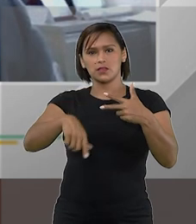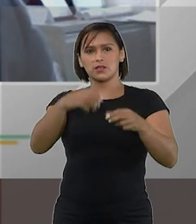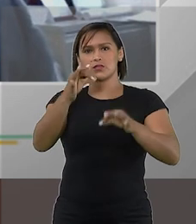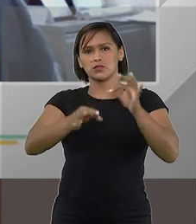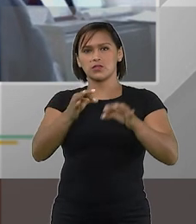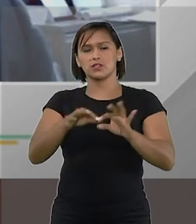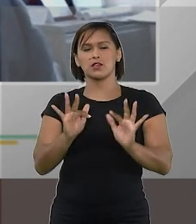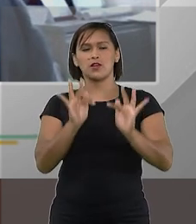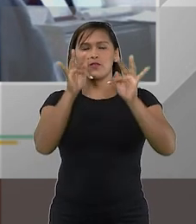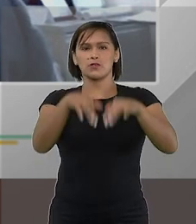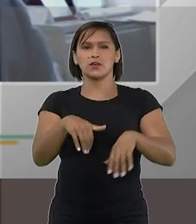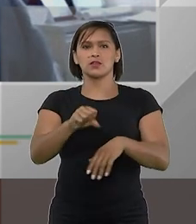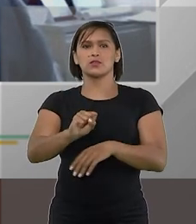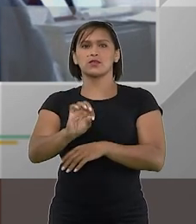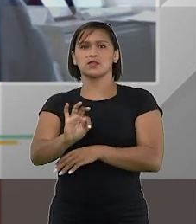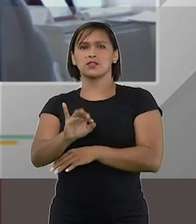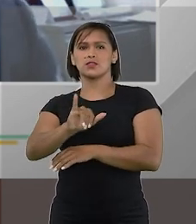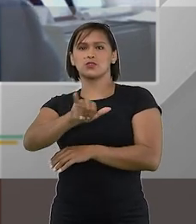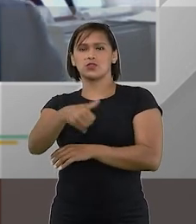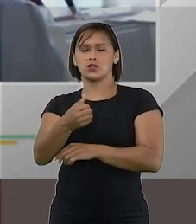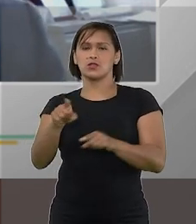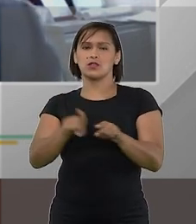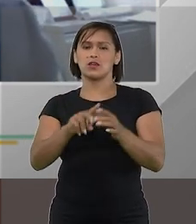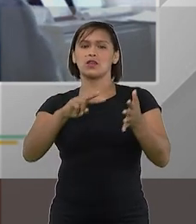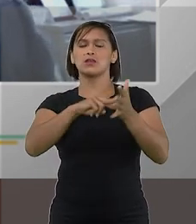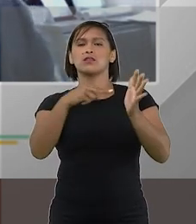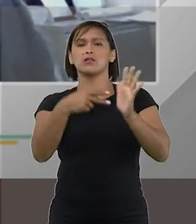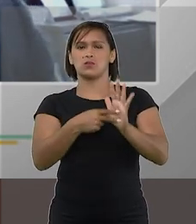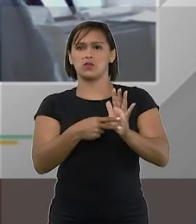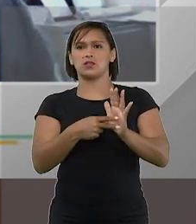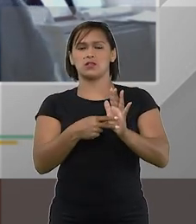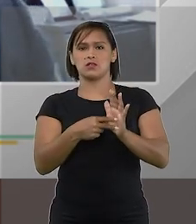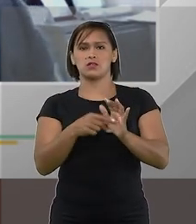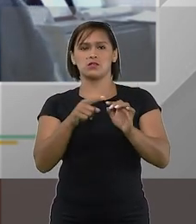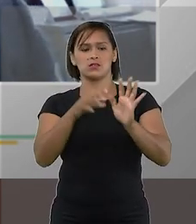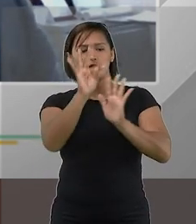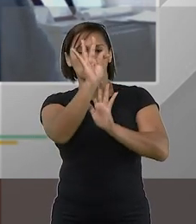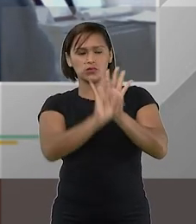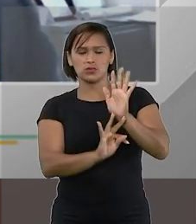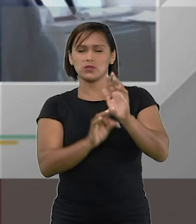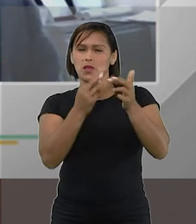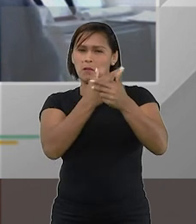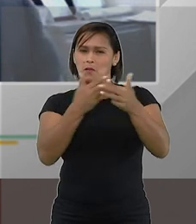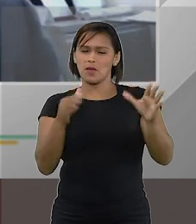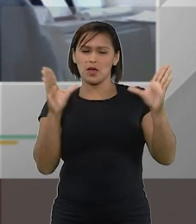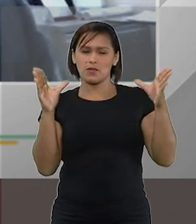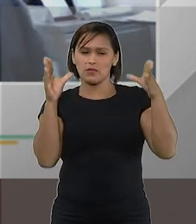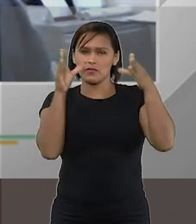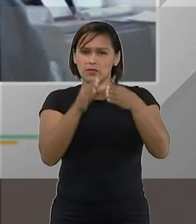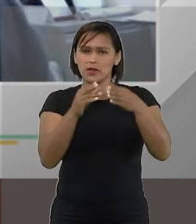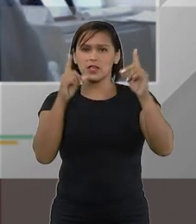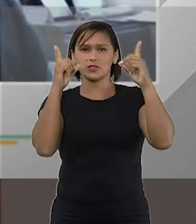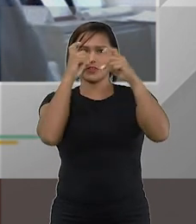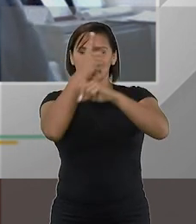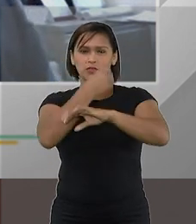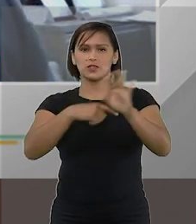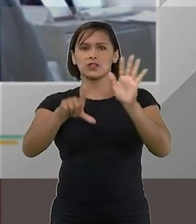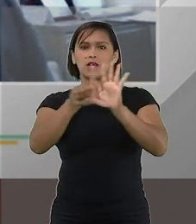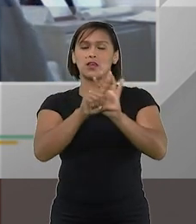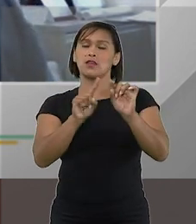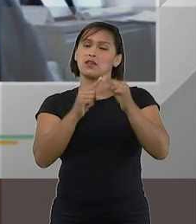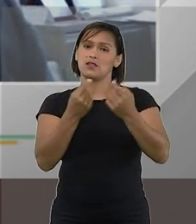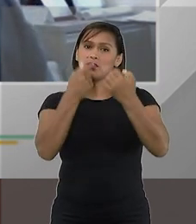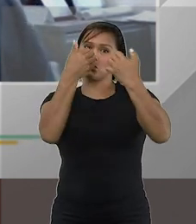palavra do superior tribunal de justiça na interpretação dos textos mais estritos trazidos pela lei